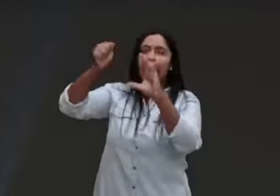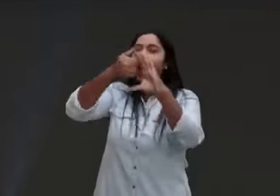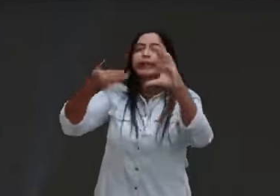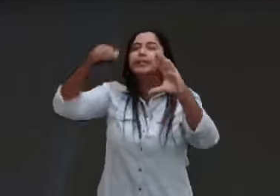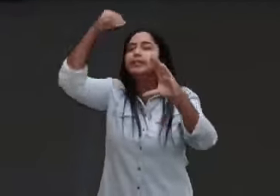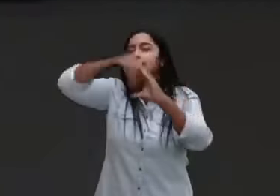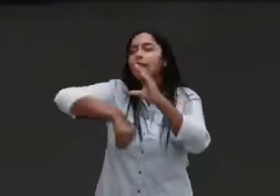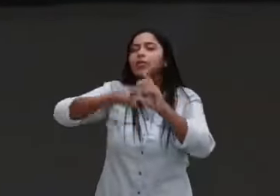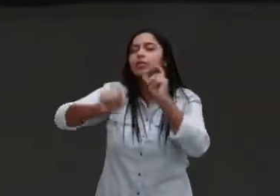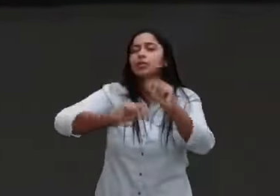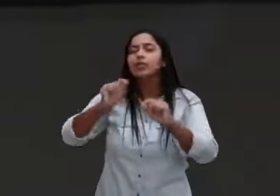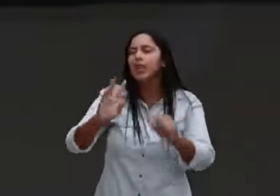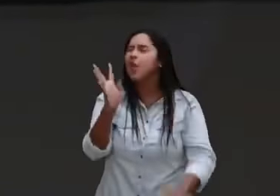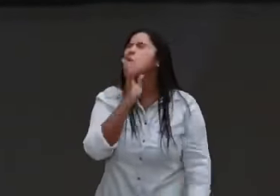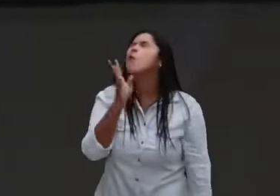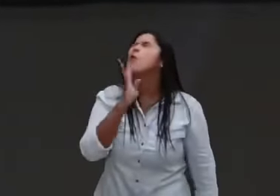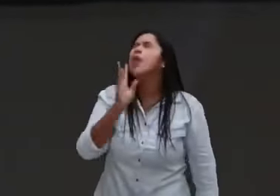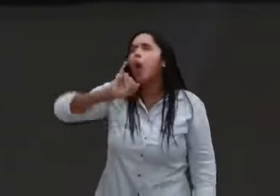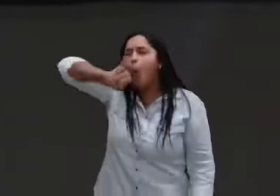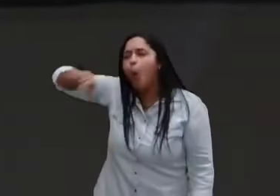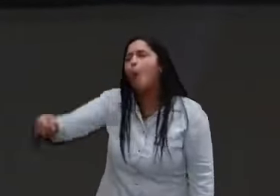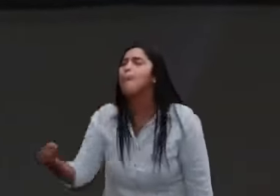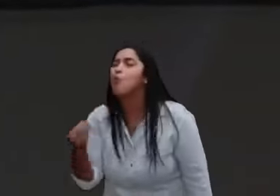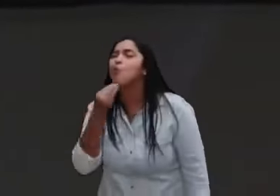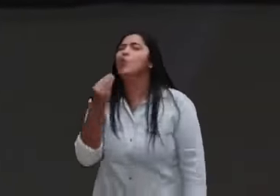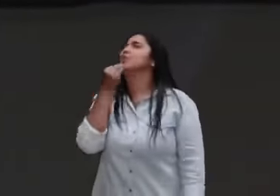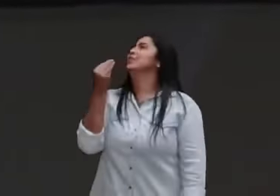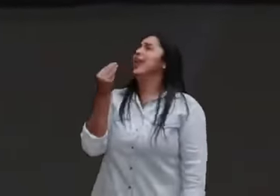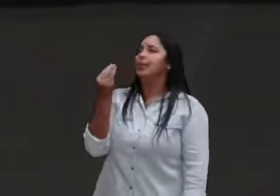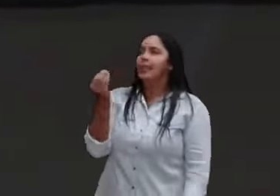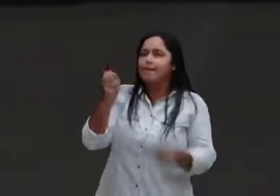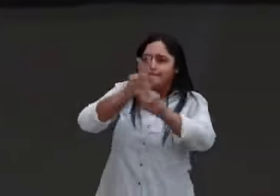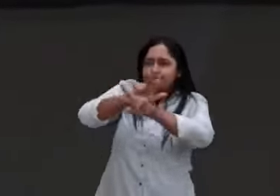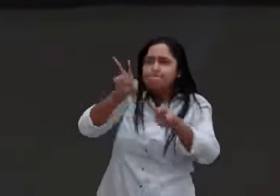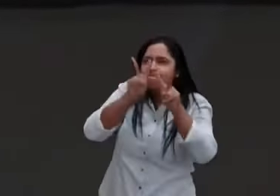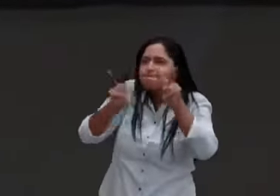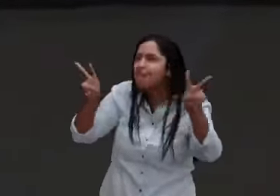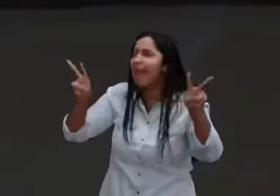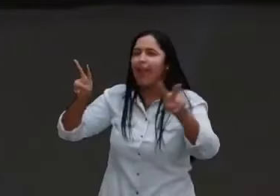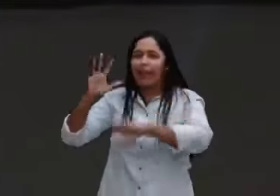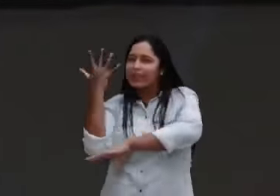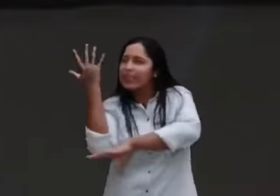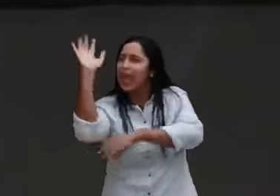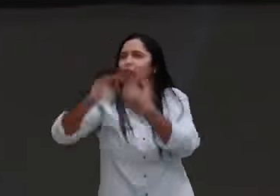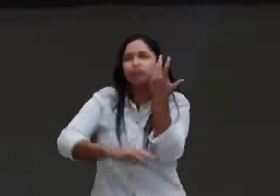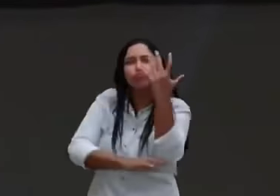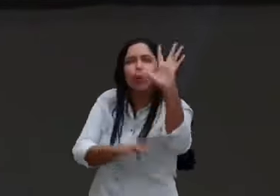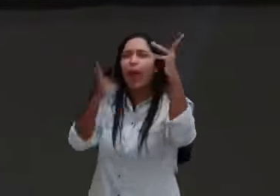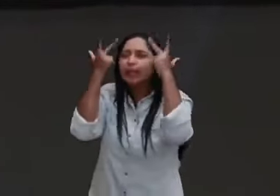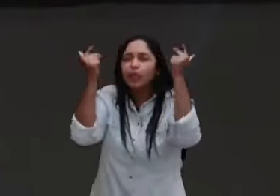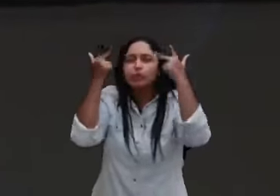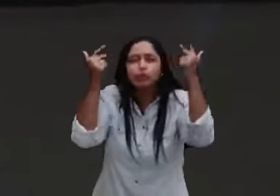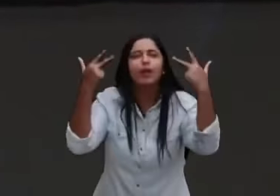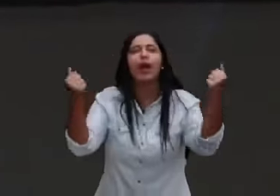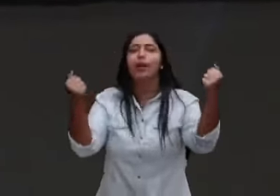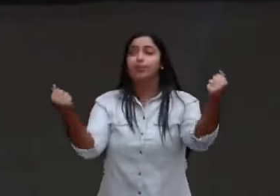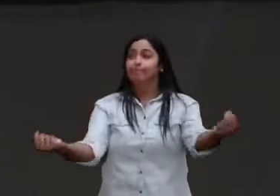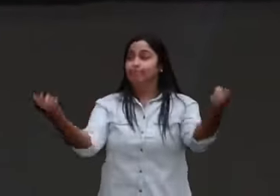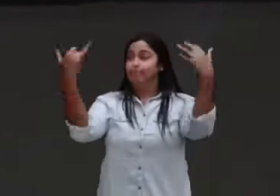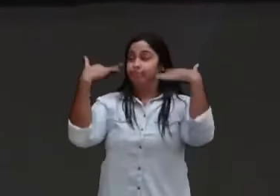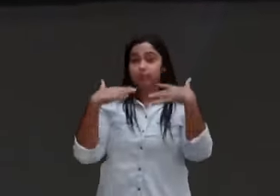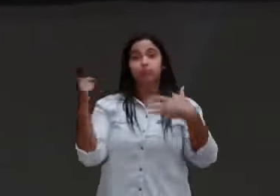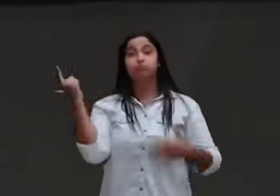temos, as oportunidades naturais, as oportunidades de paisagem, as oportunidades continentais, que esse país